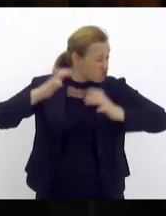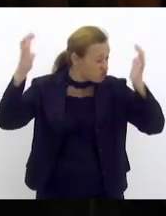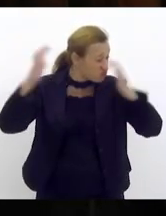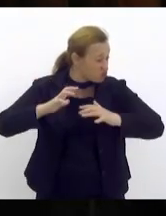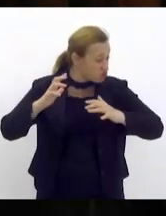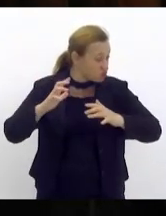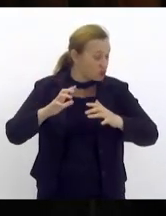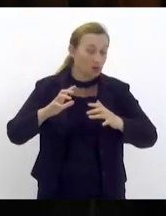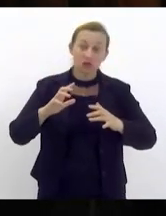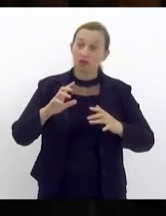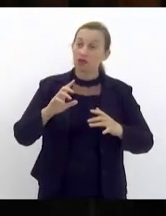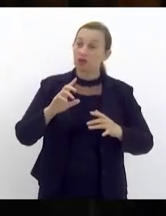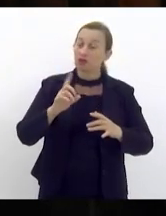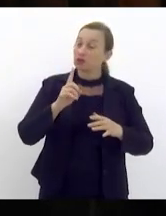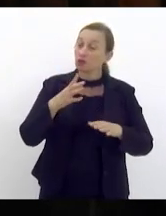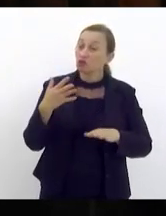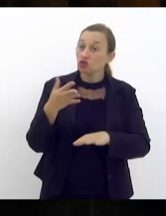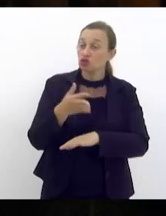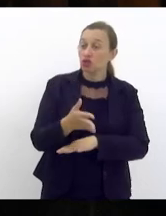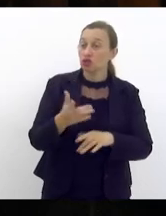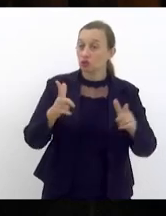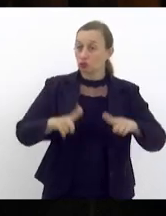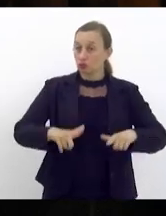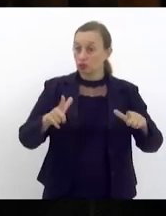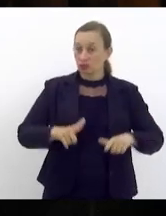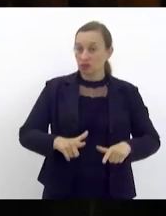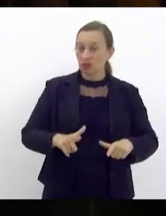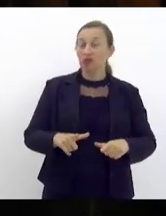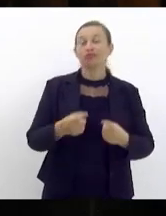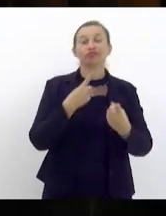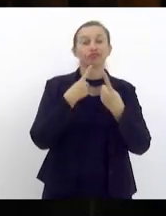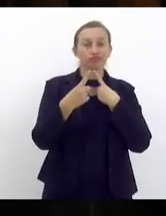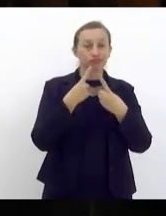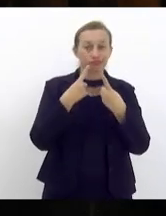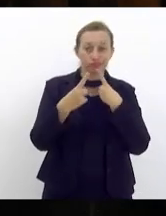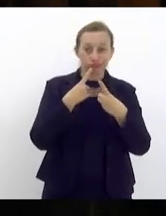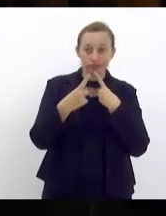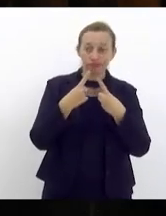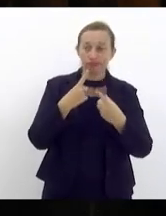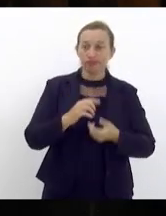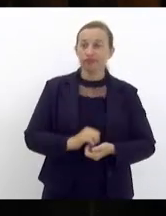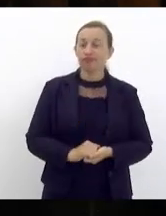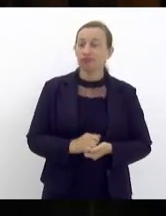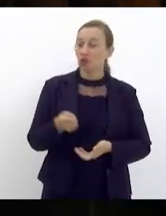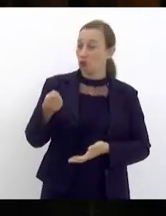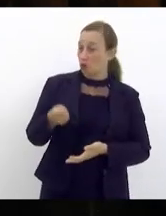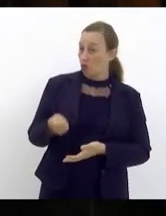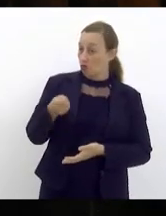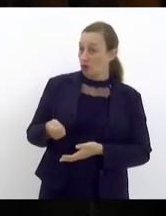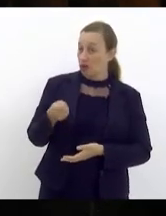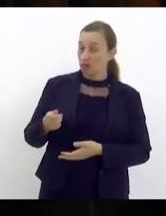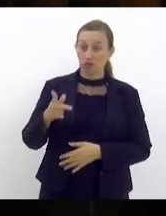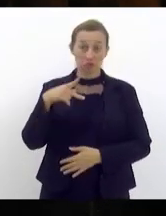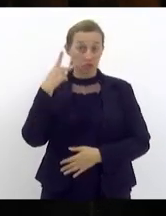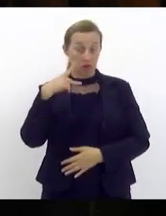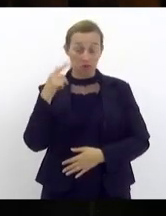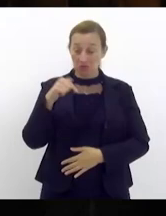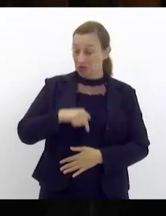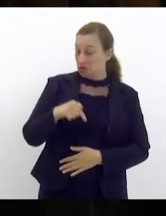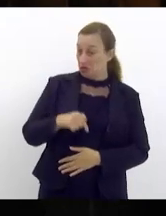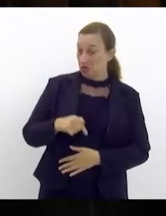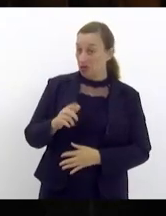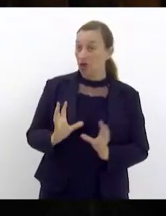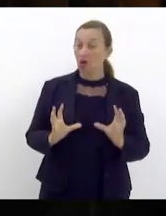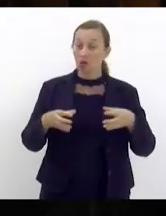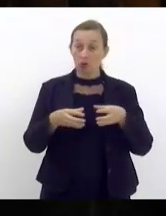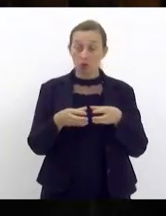a cidade de Petrópolis e a região serrana ser discutida ser cobrada por esse parlamento aqui e pela comissão